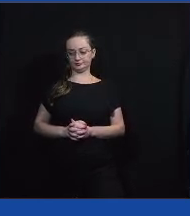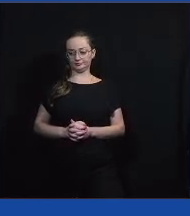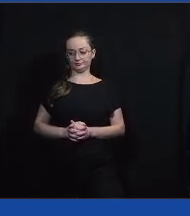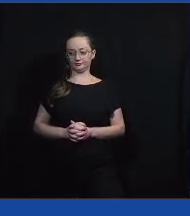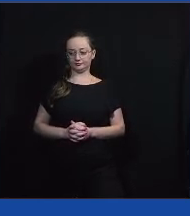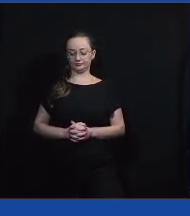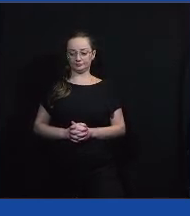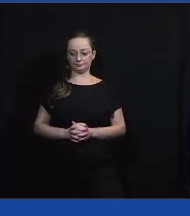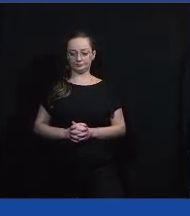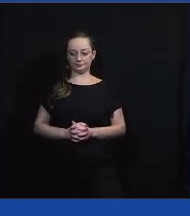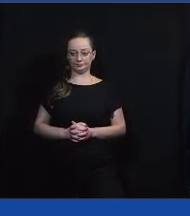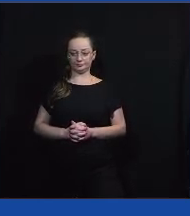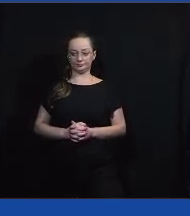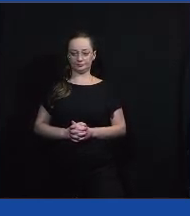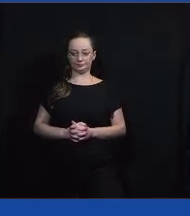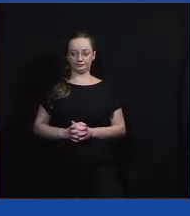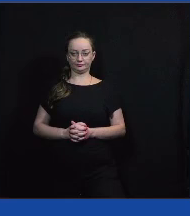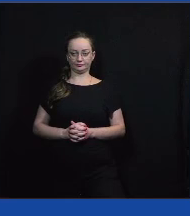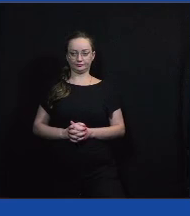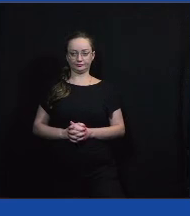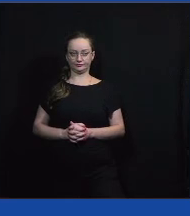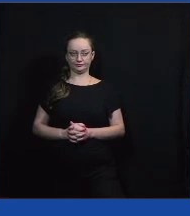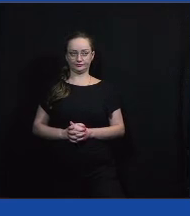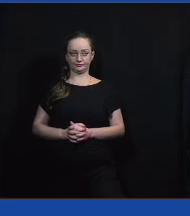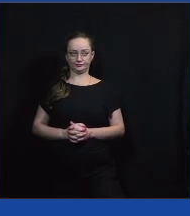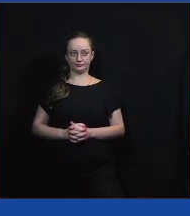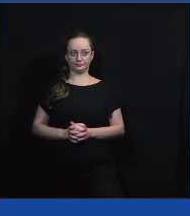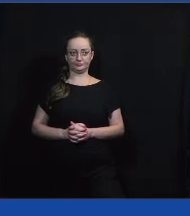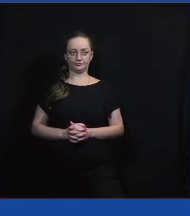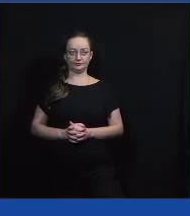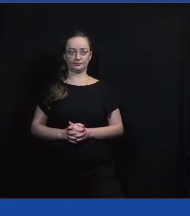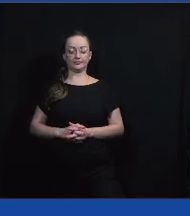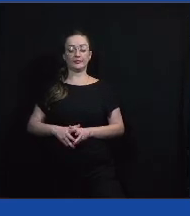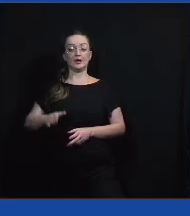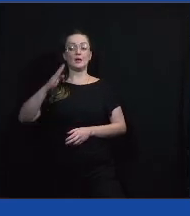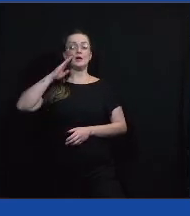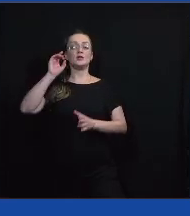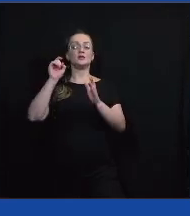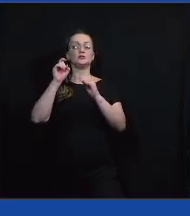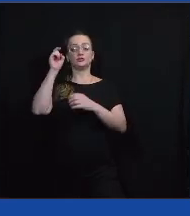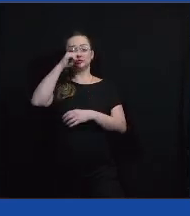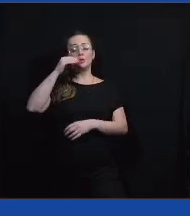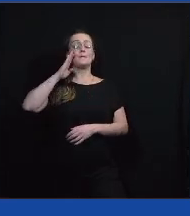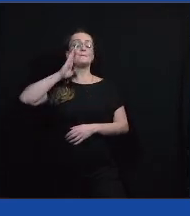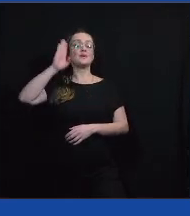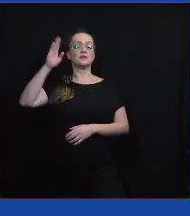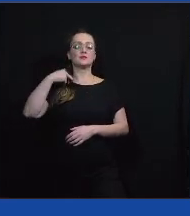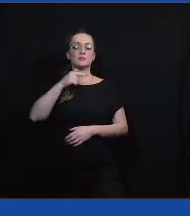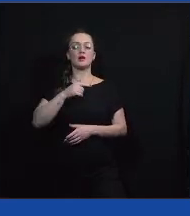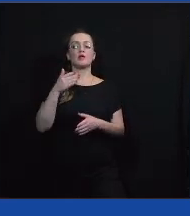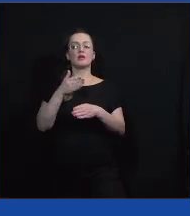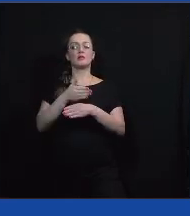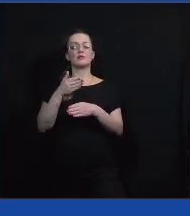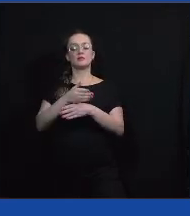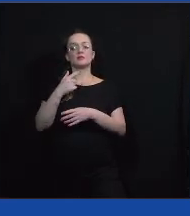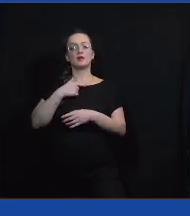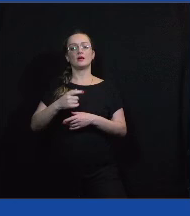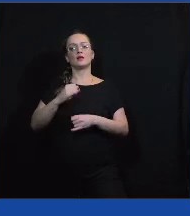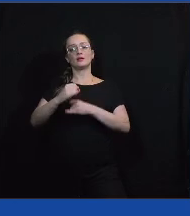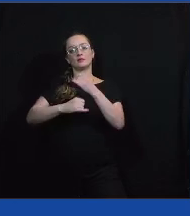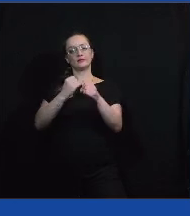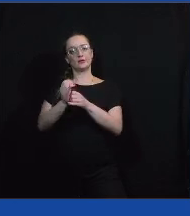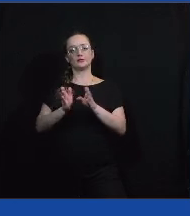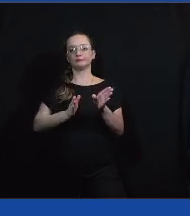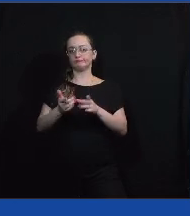Vou colocar o primeiro aqui que é, para as principais dificuldades das atividades presenciais estão o acesso à internet, ela é primeira que é apontada nas